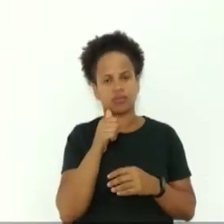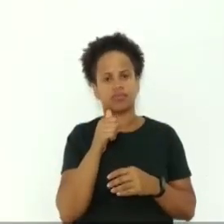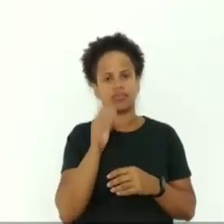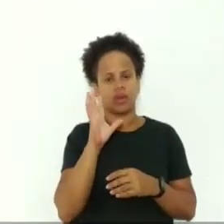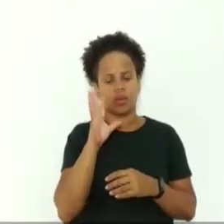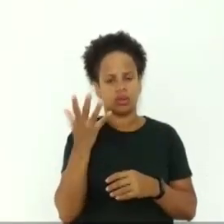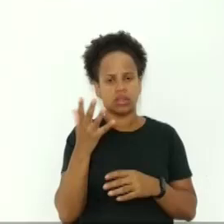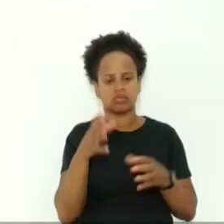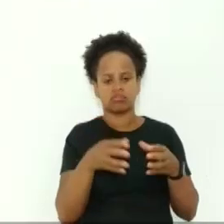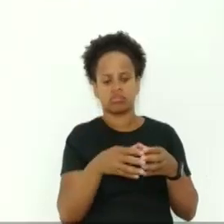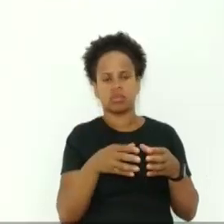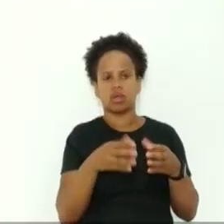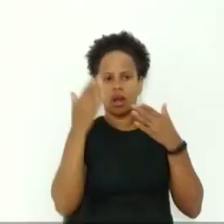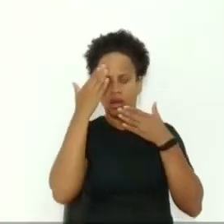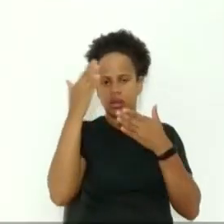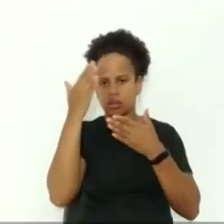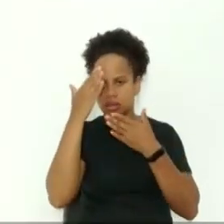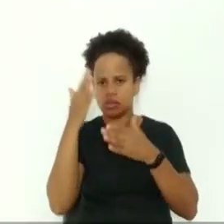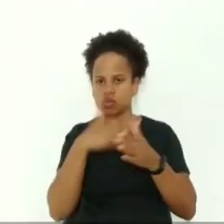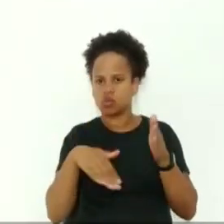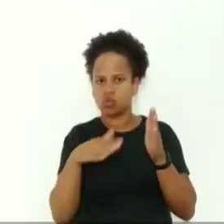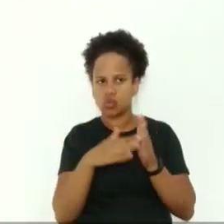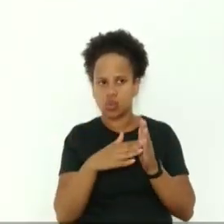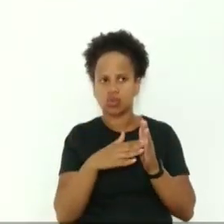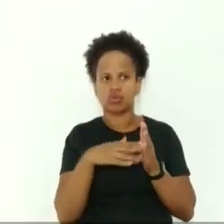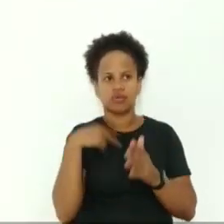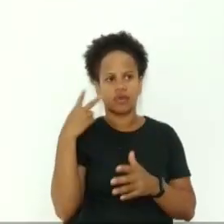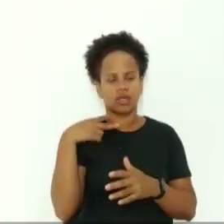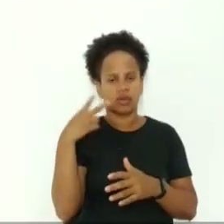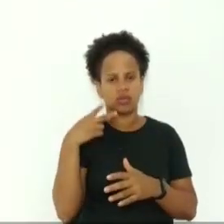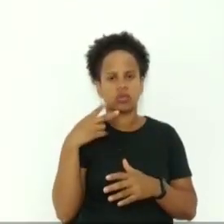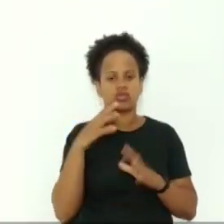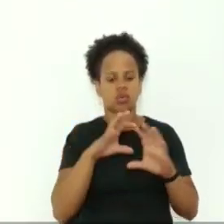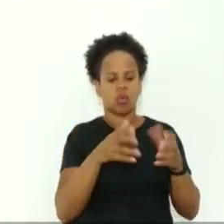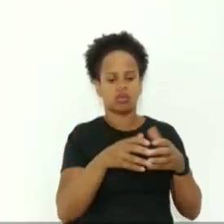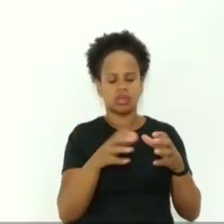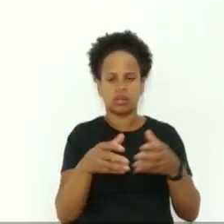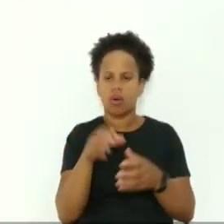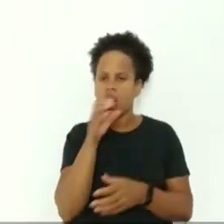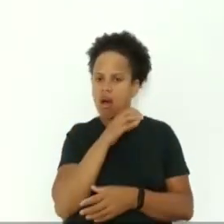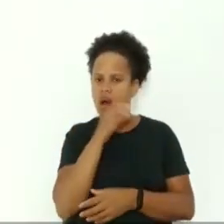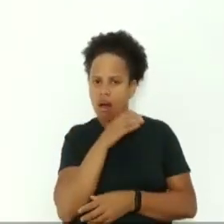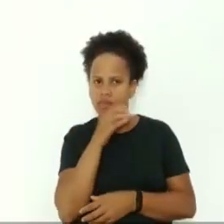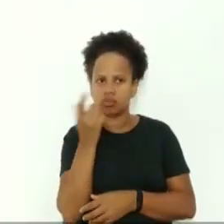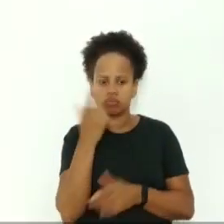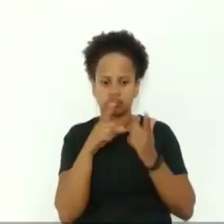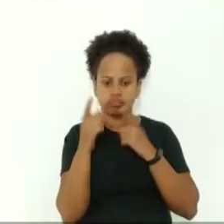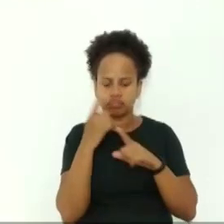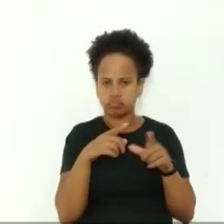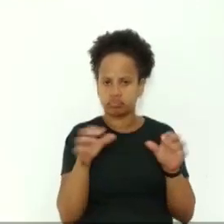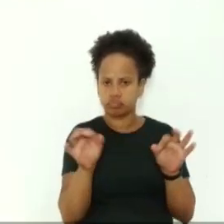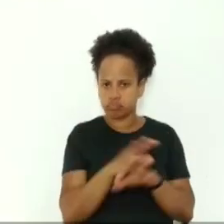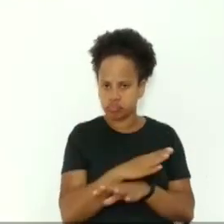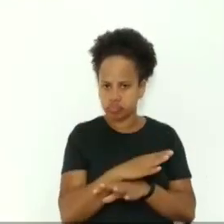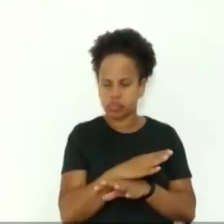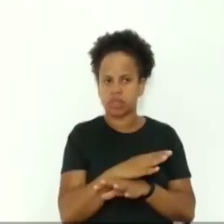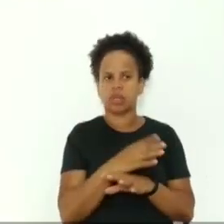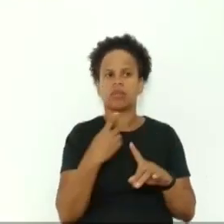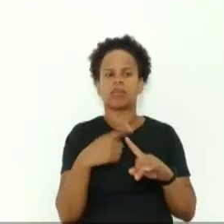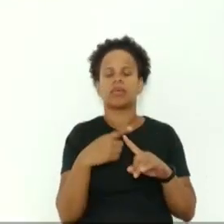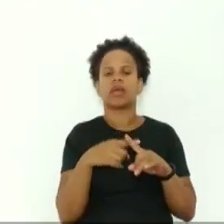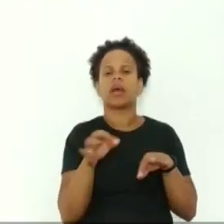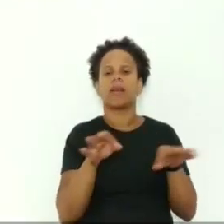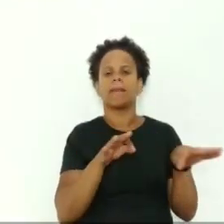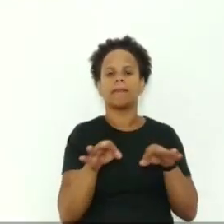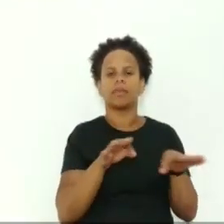agradeço a todos os vereadores pela celeridade das comissões porque o que acontece esse plano de aluguel